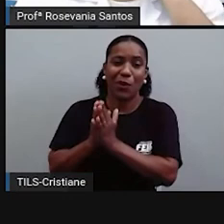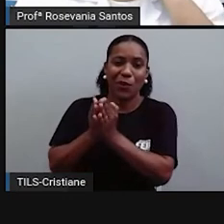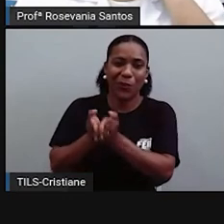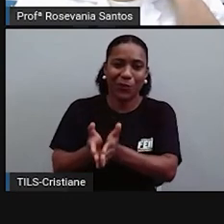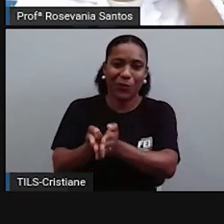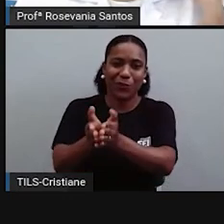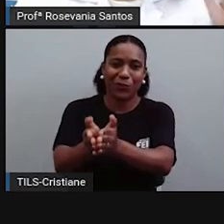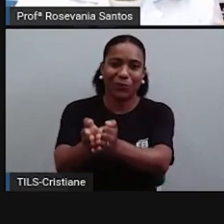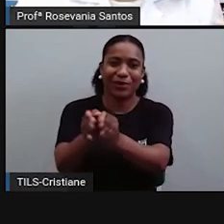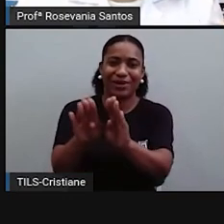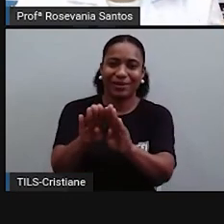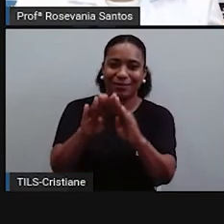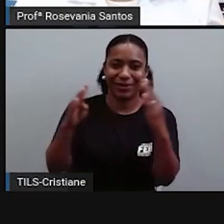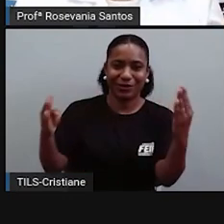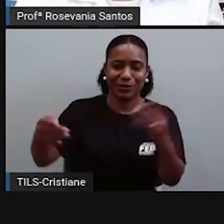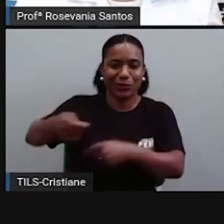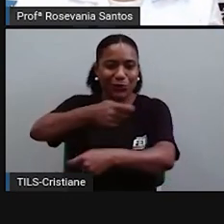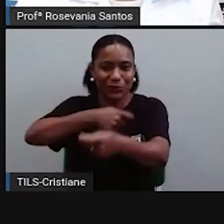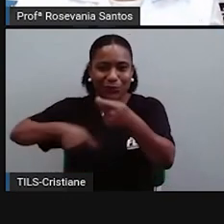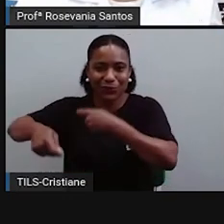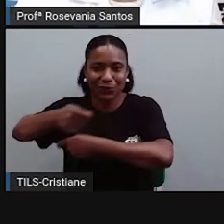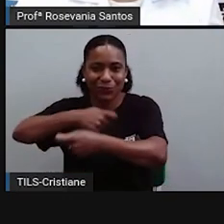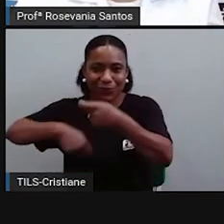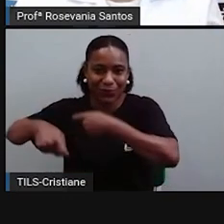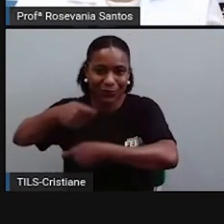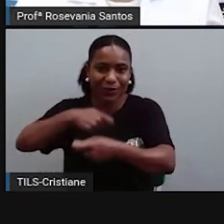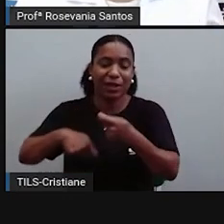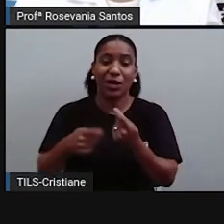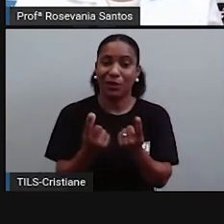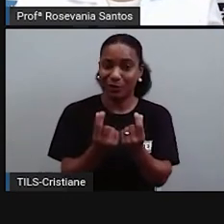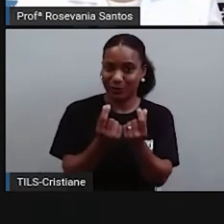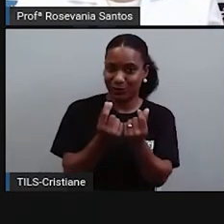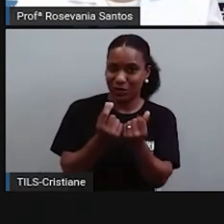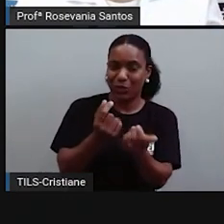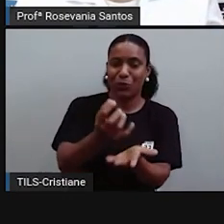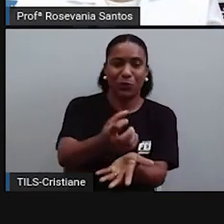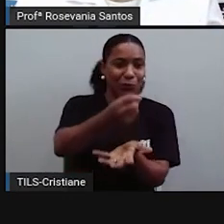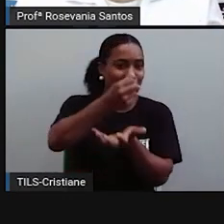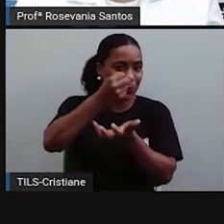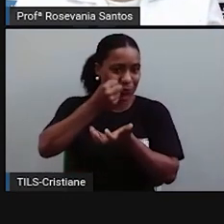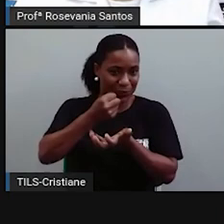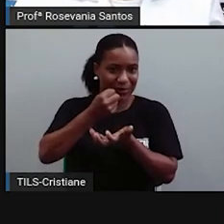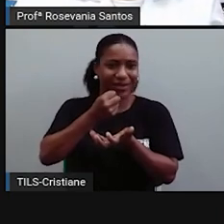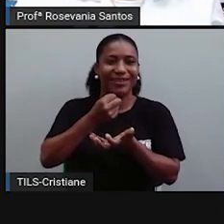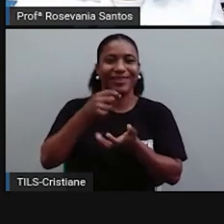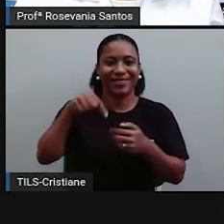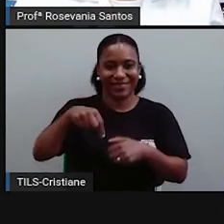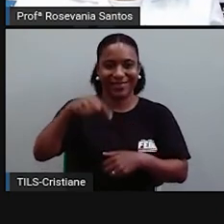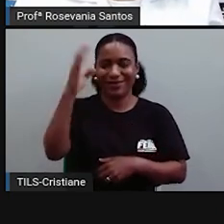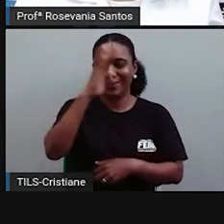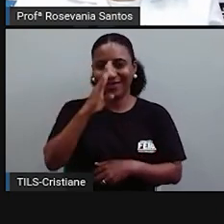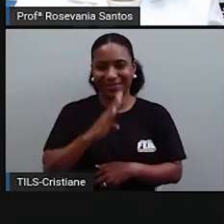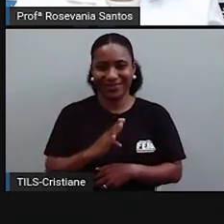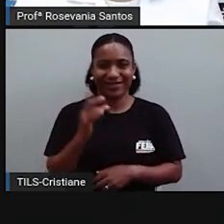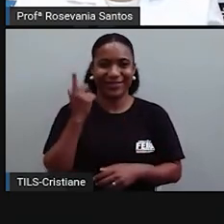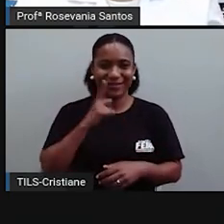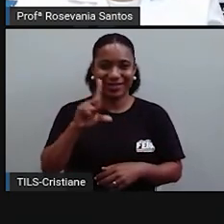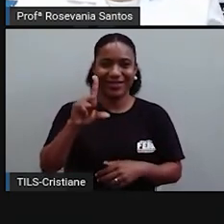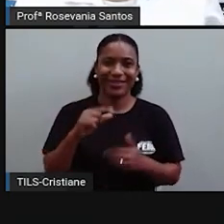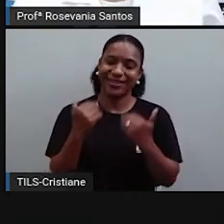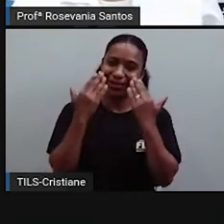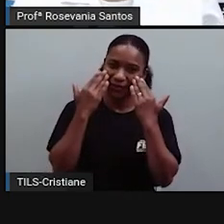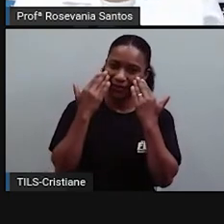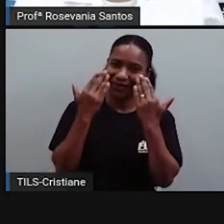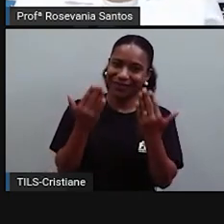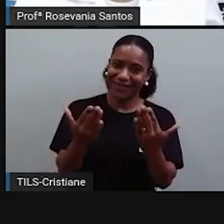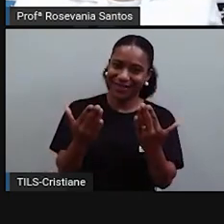o capital, como eu falei, começou a jantar. A gente começou a ter dinheiro aqui. Coisa que não tinha reforço. Então, dentro da nossa região. O que